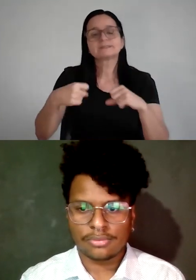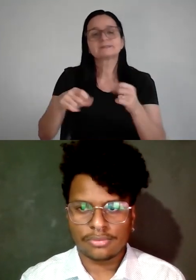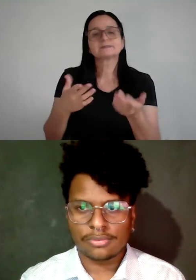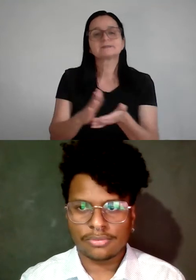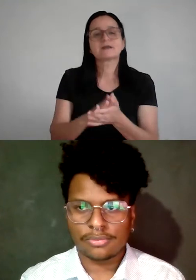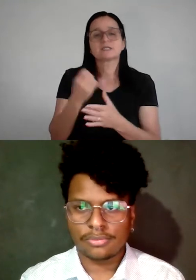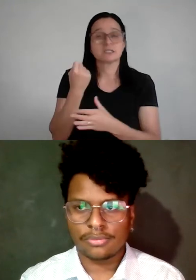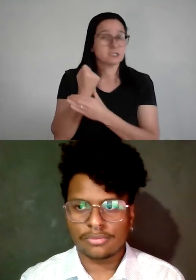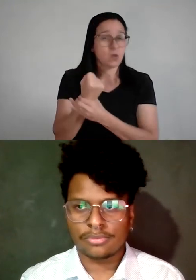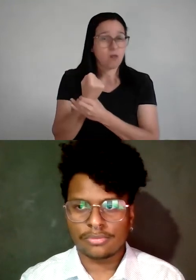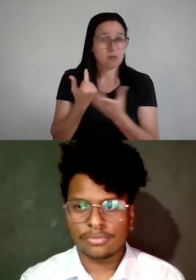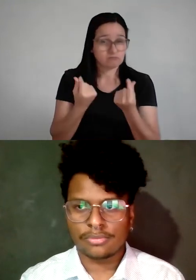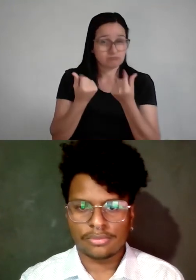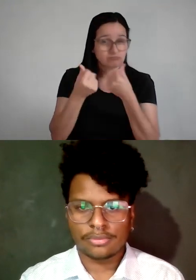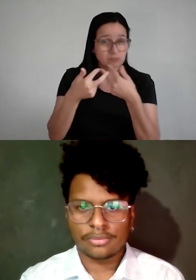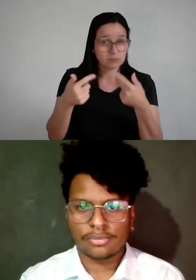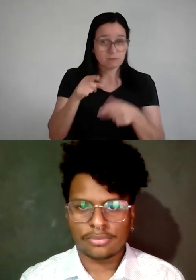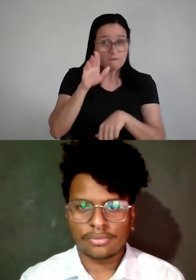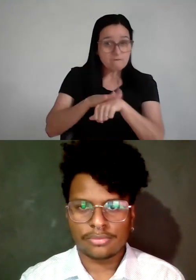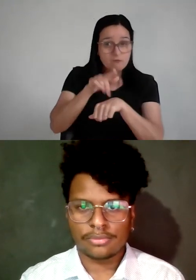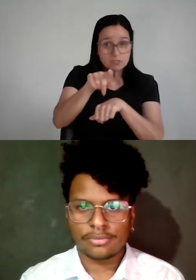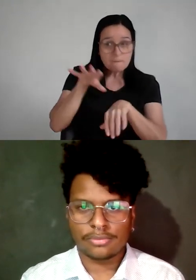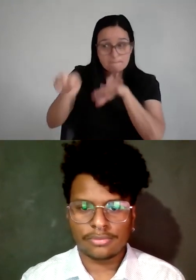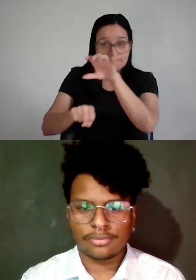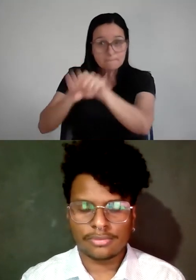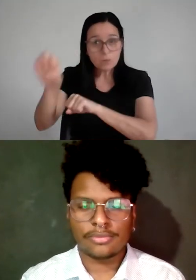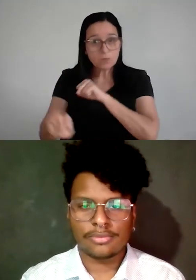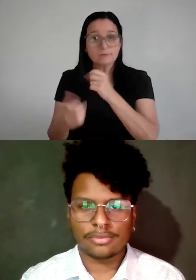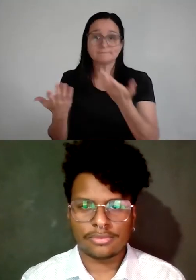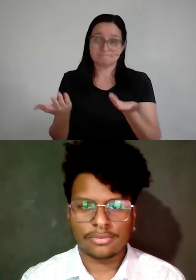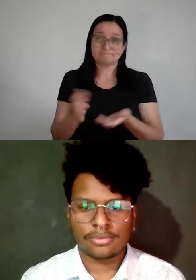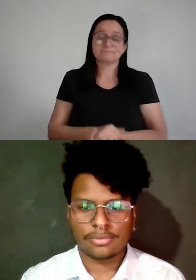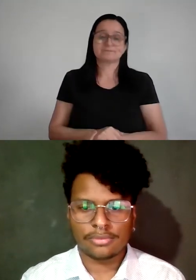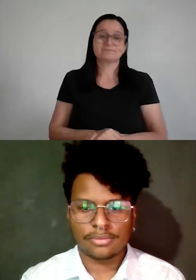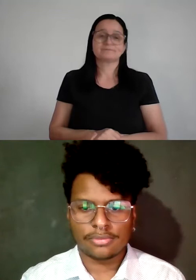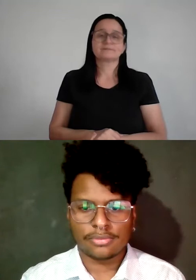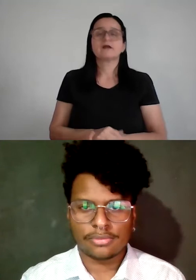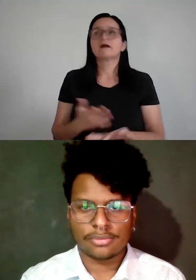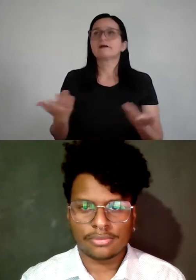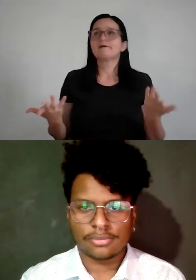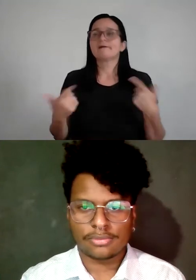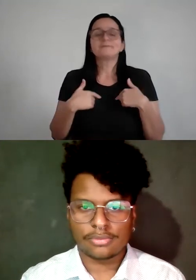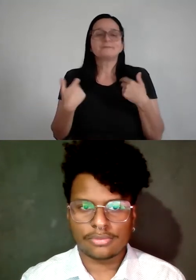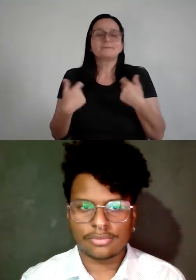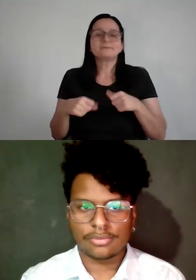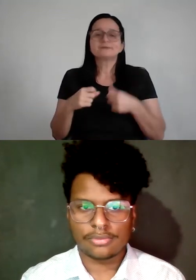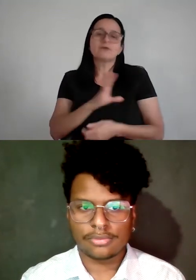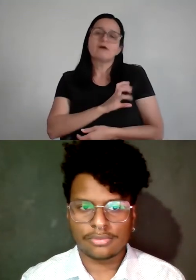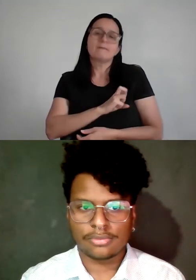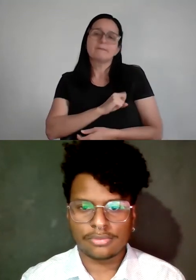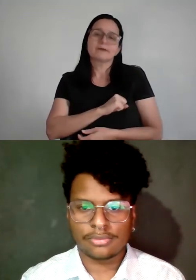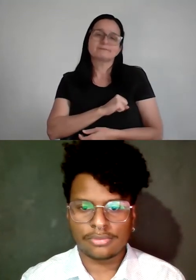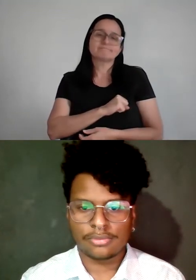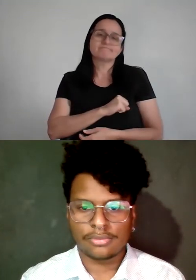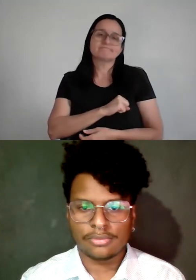segurança financeira. Mas você tá buscando, você está buscando a segurança financeira? Ah, eu preciso amar, eu preciso